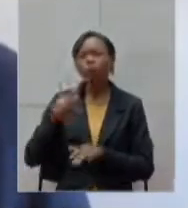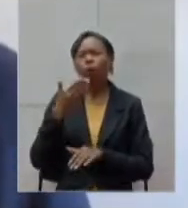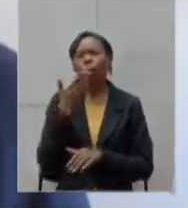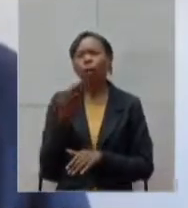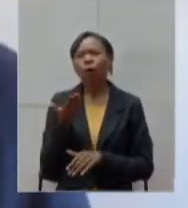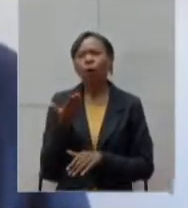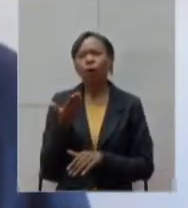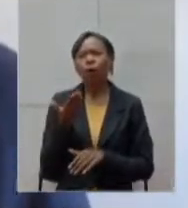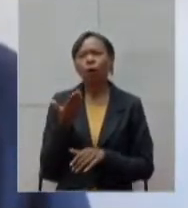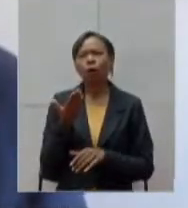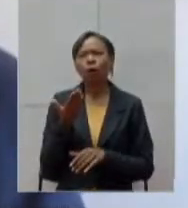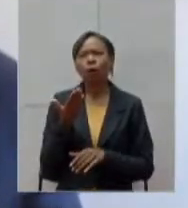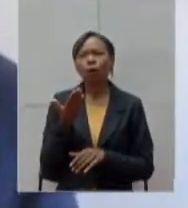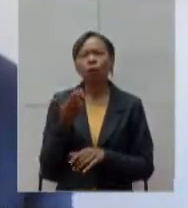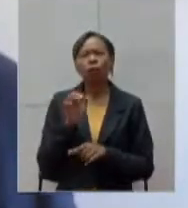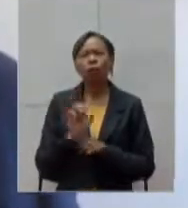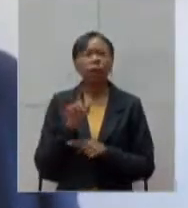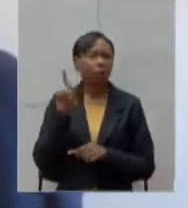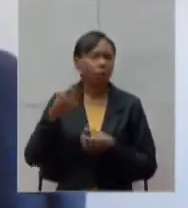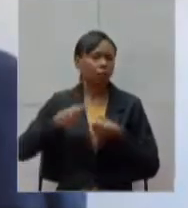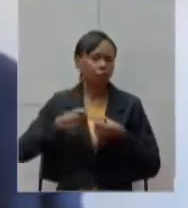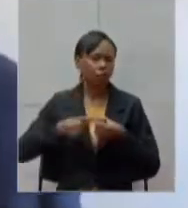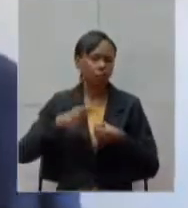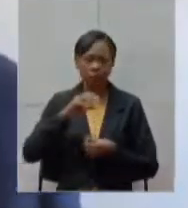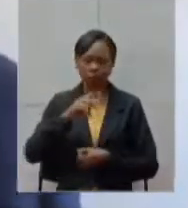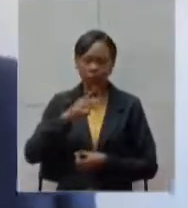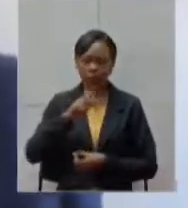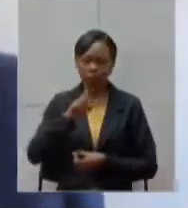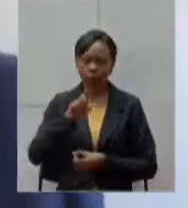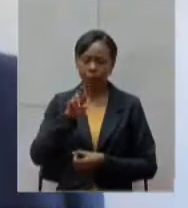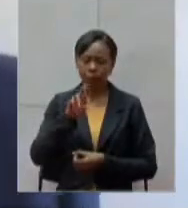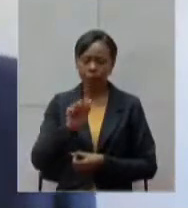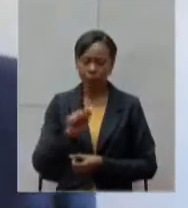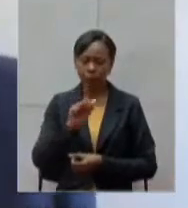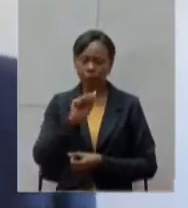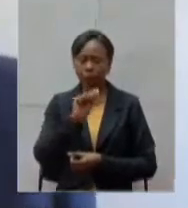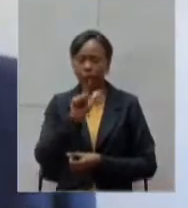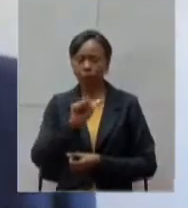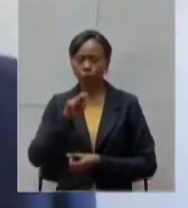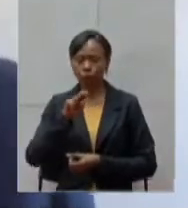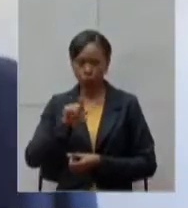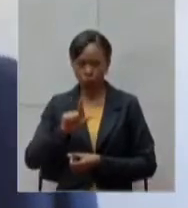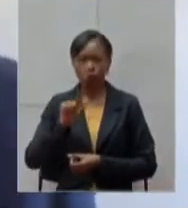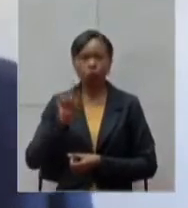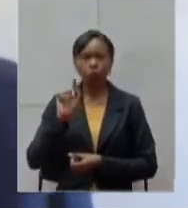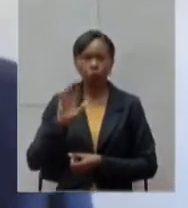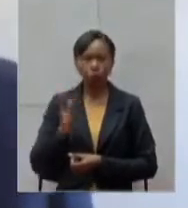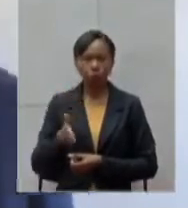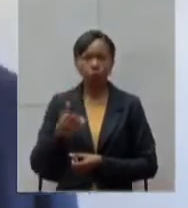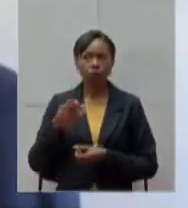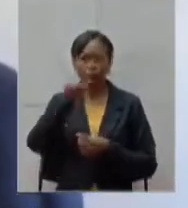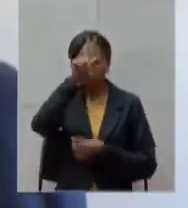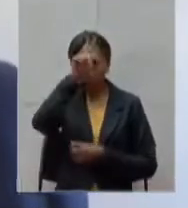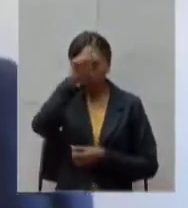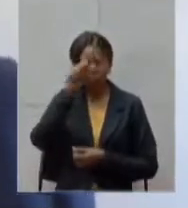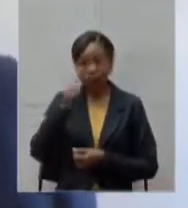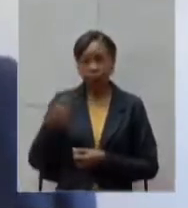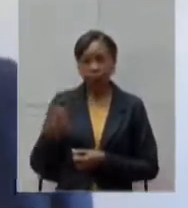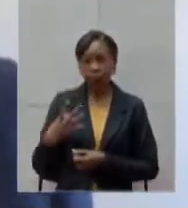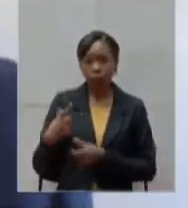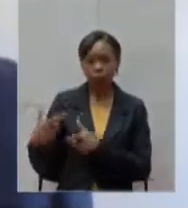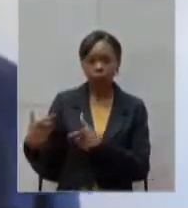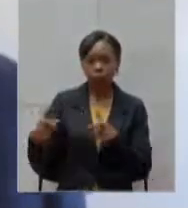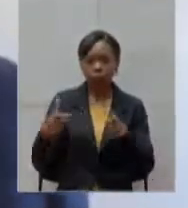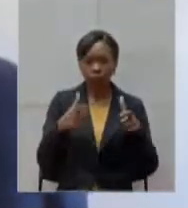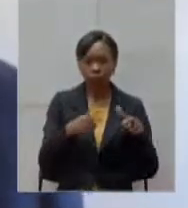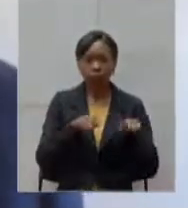Esther da Cunha na cidade de Pedra Azul pois este hospital atende mais de 14 cidades e também para a cidade de